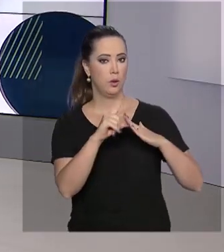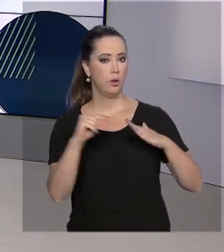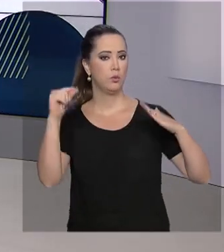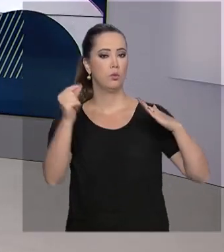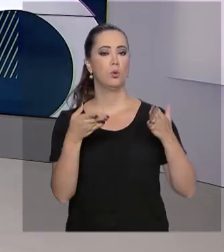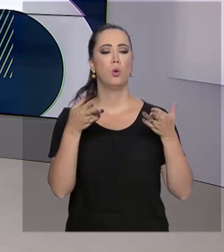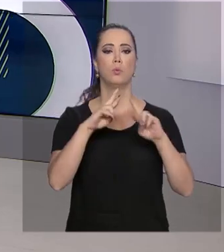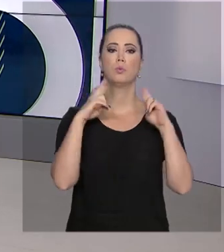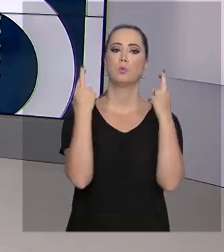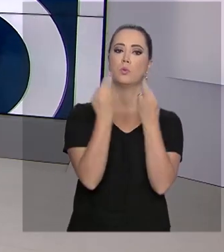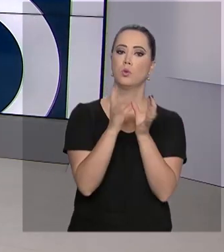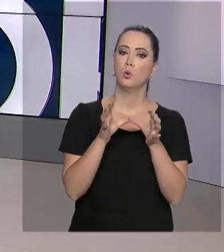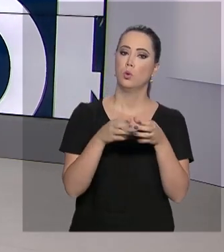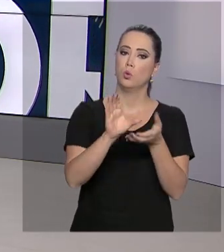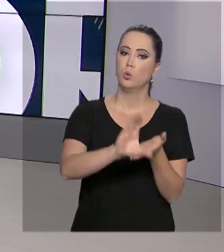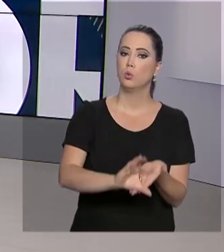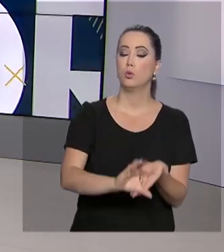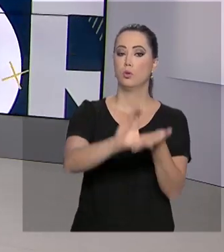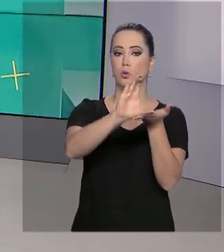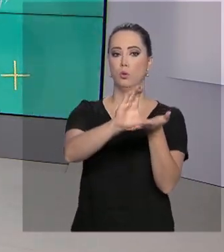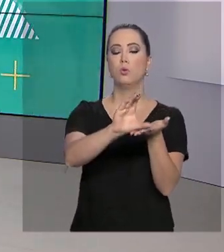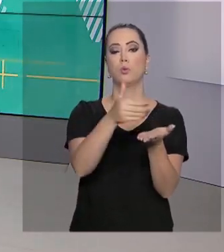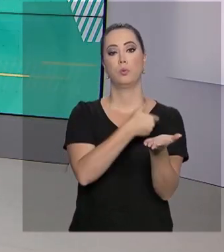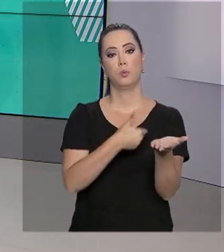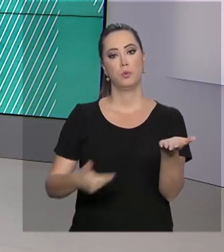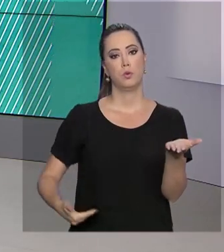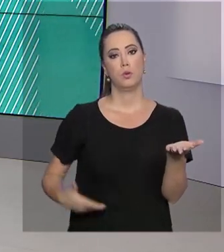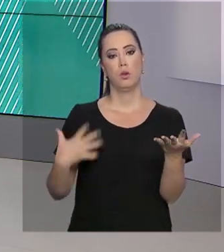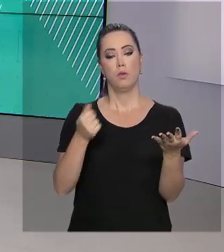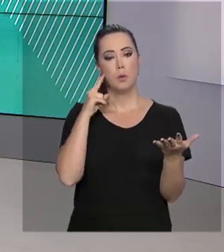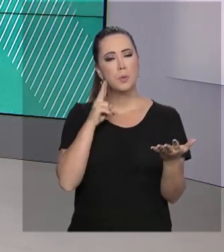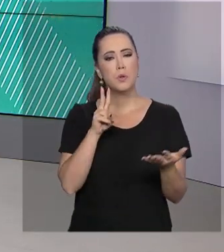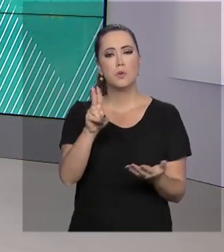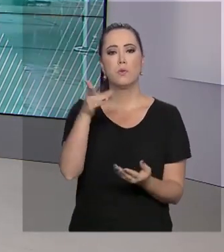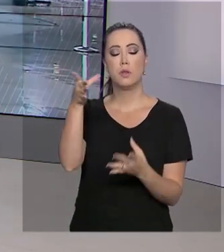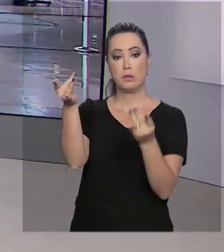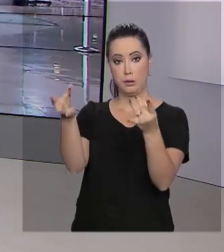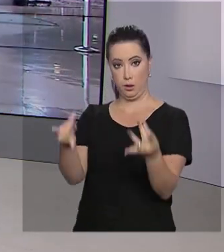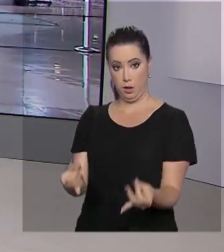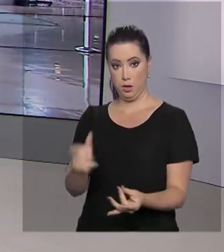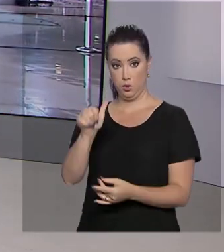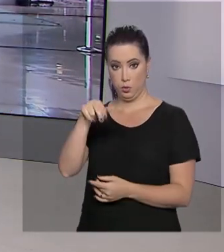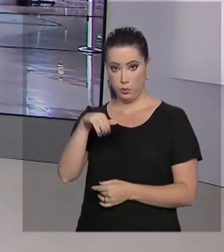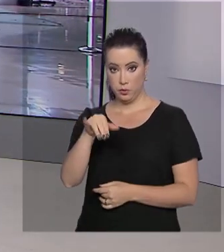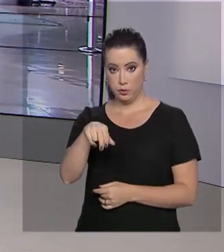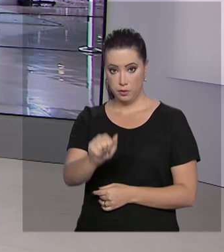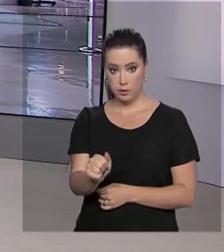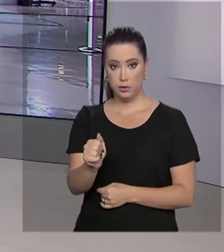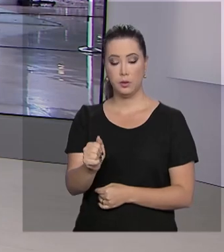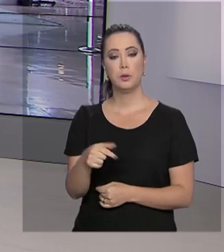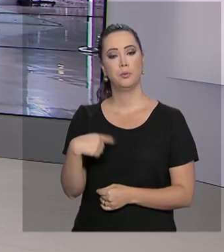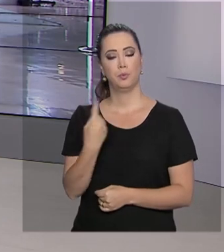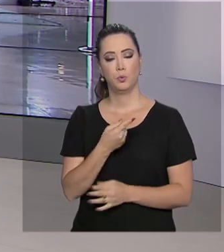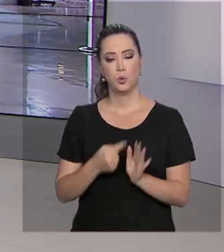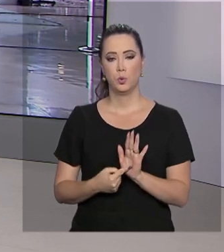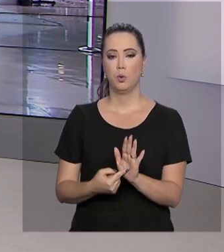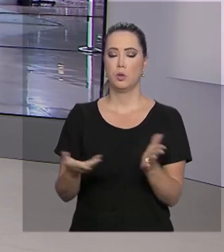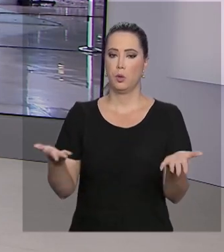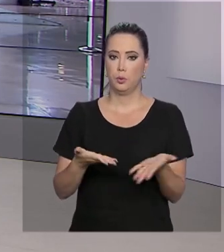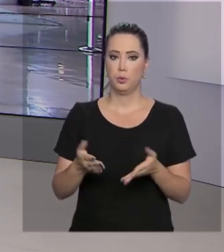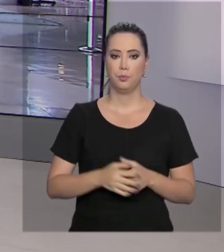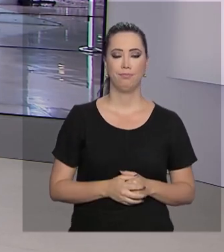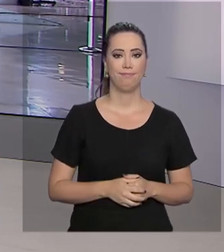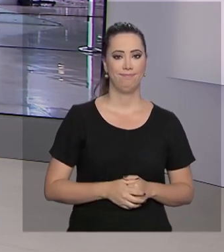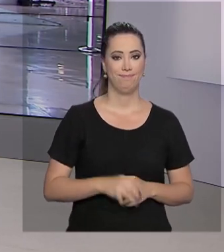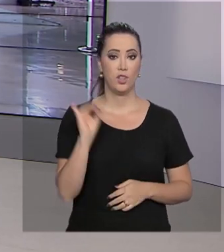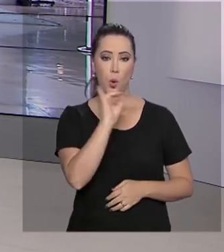do Planalto de mais uma reunião do Conselho de Governo. Vamos até lá então. A repórter Luciana Colares de Holanda traz os detalhes para a gente.